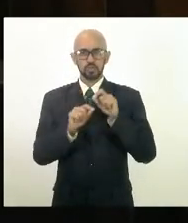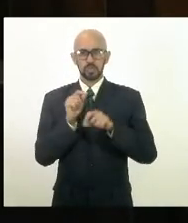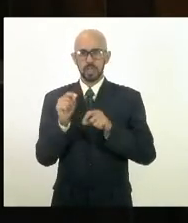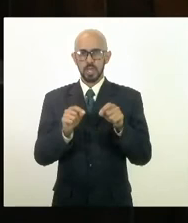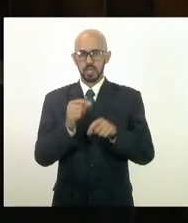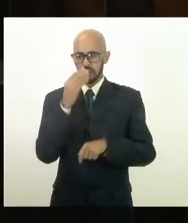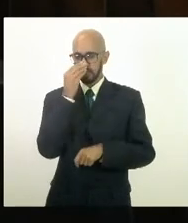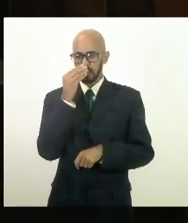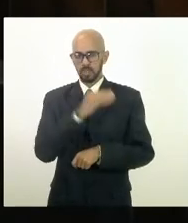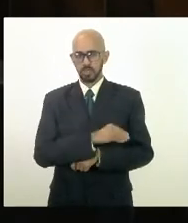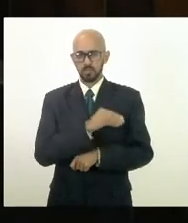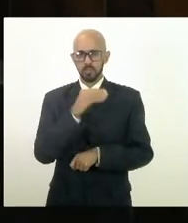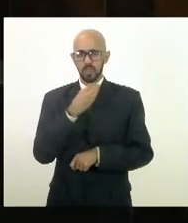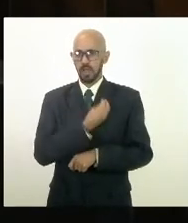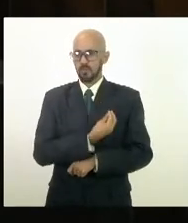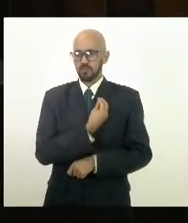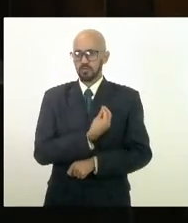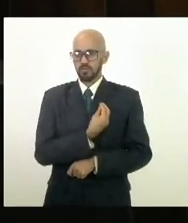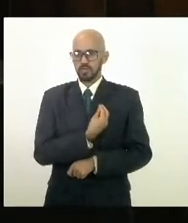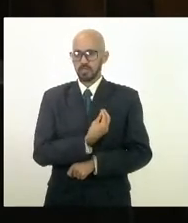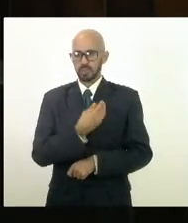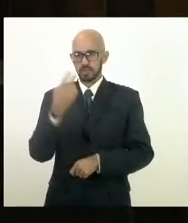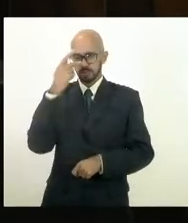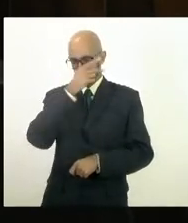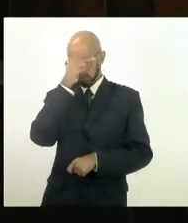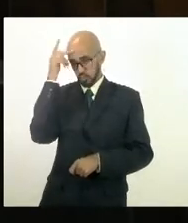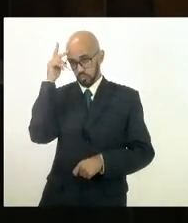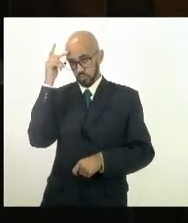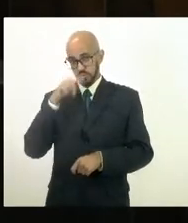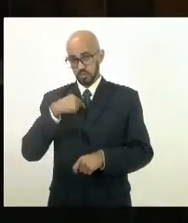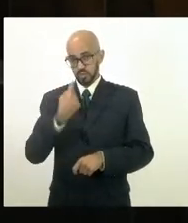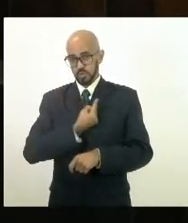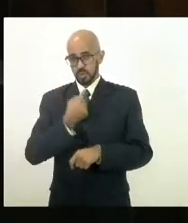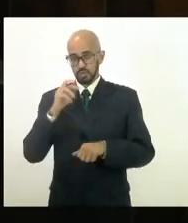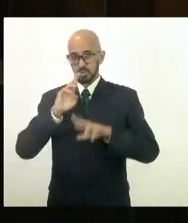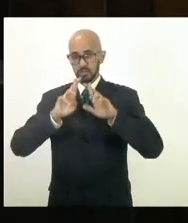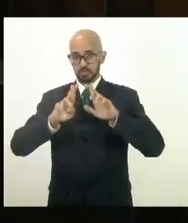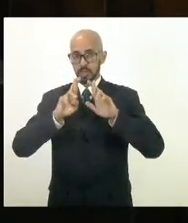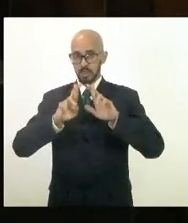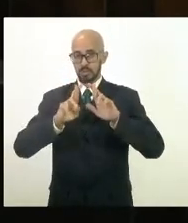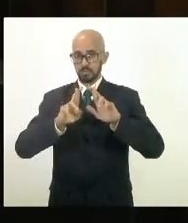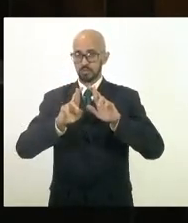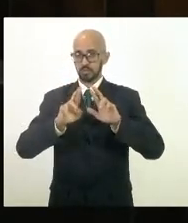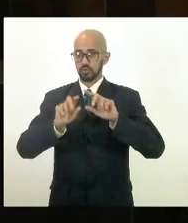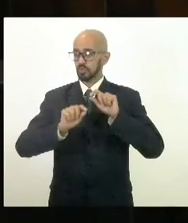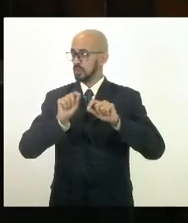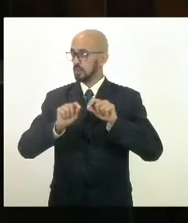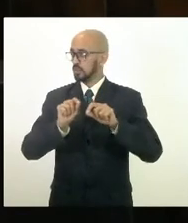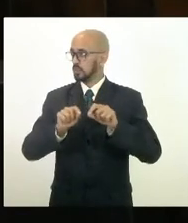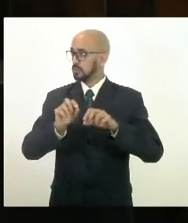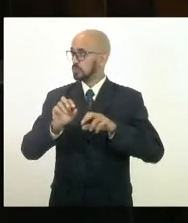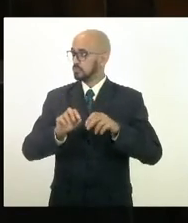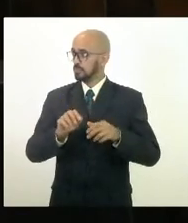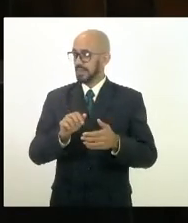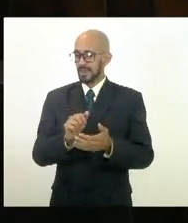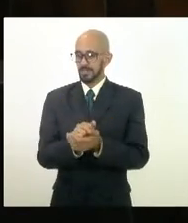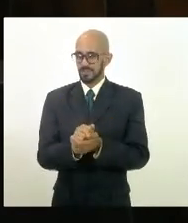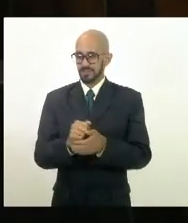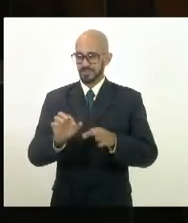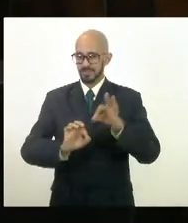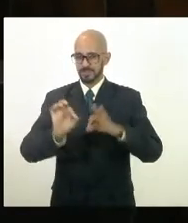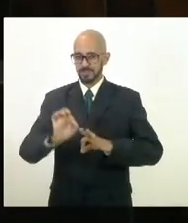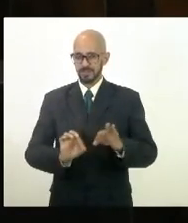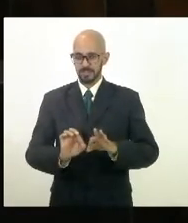negligenciar a vida das pessoas. A gente espera, senhor presidente, que esse projeto não só seja